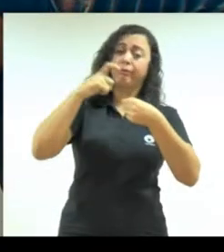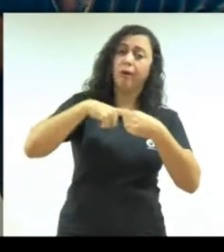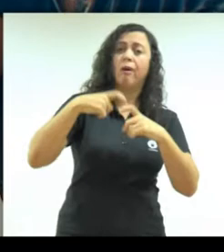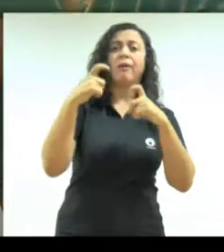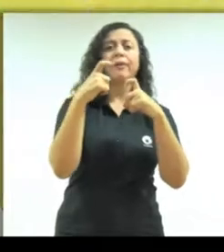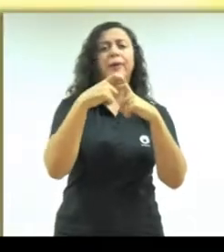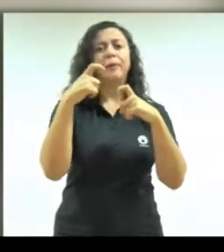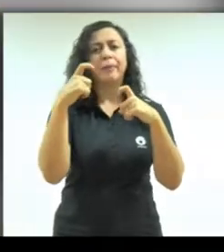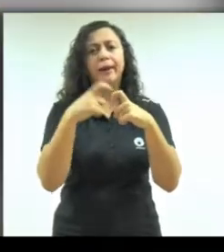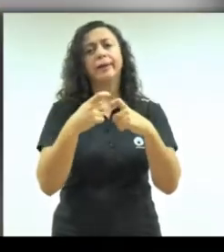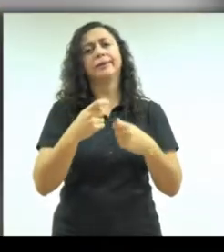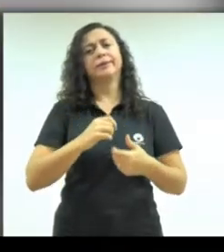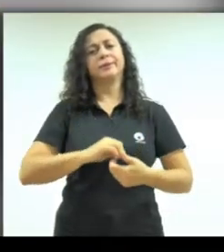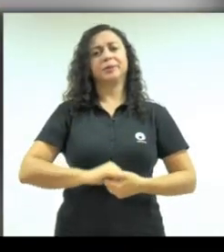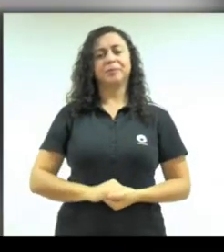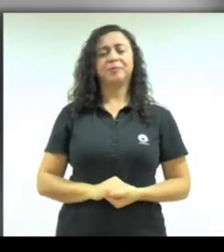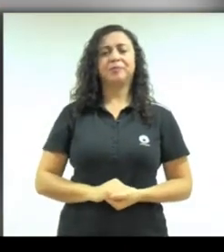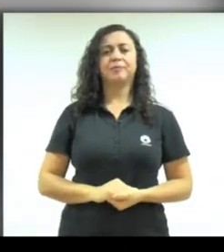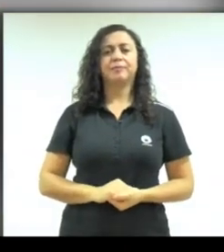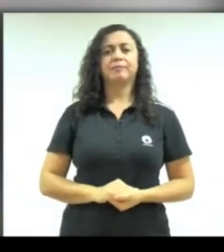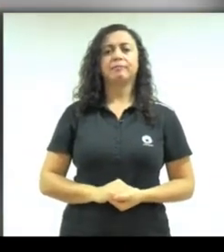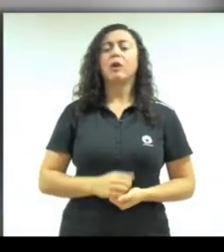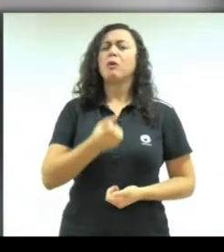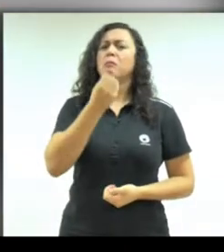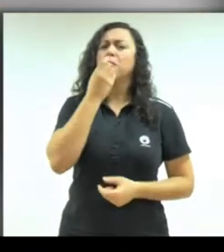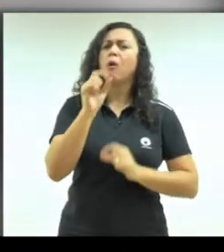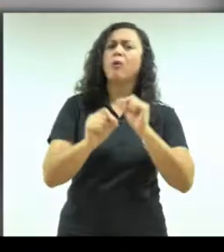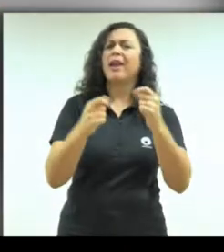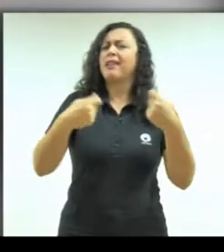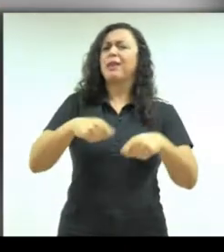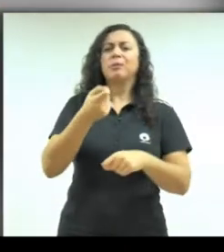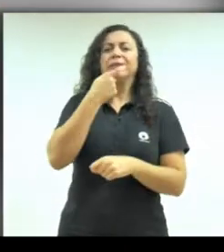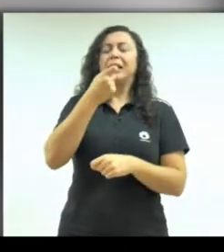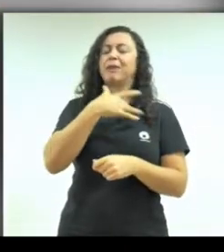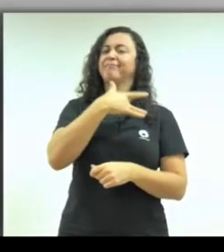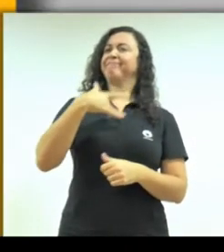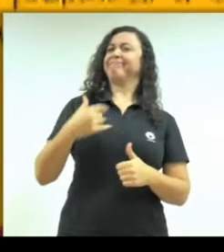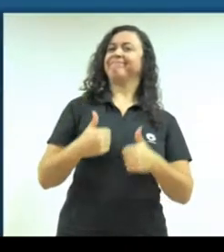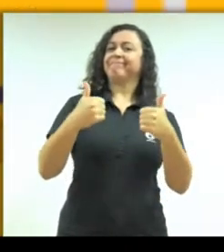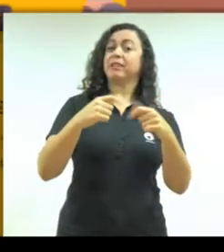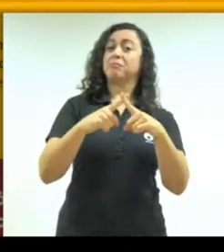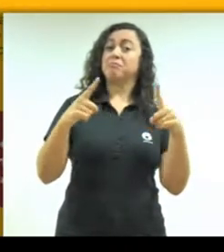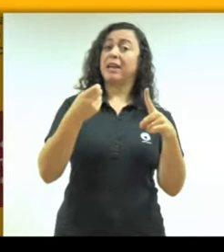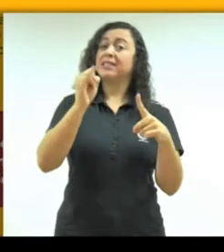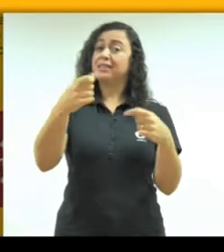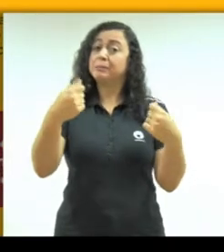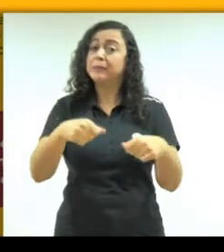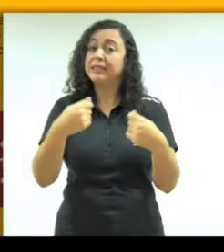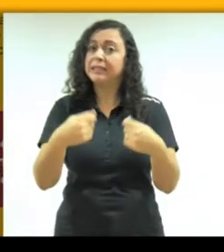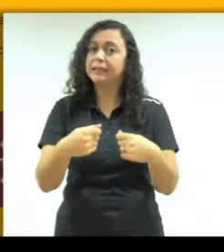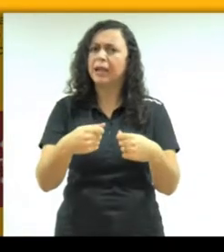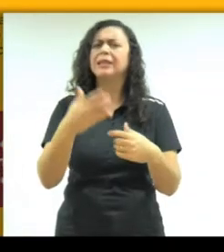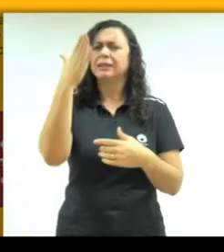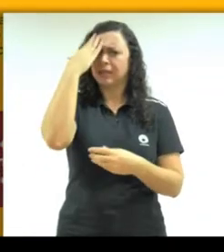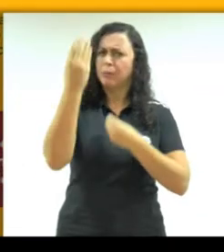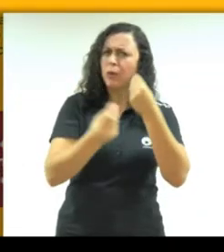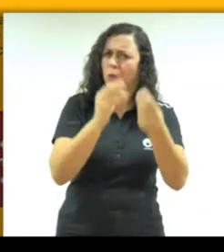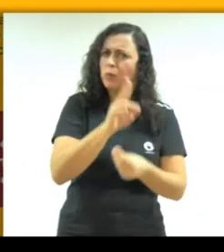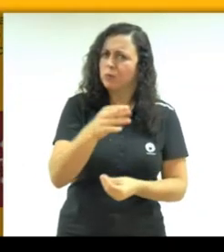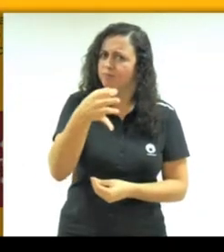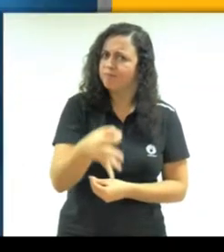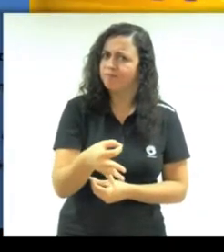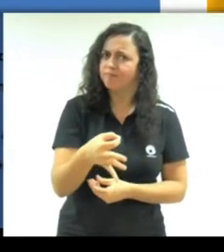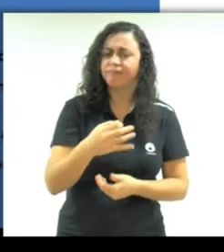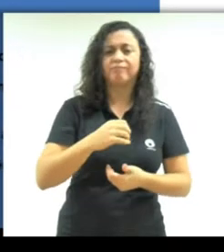pelo médico. Bom mesmo é não precisar de remédios. Mas caso isso aconteça, você sabe como agir?